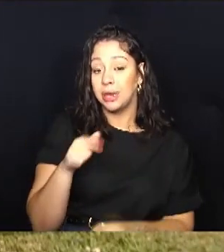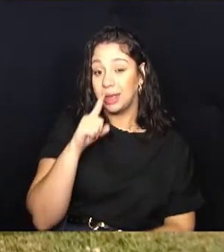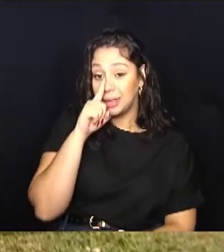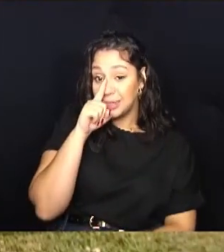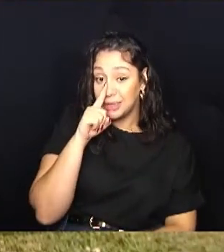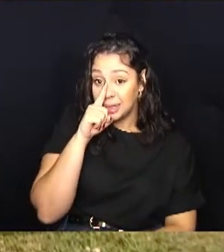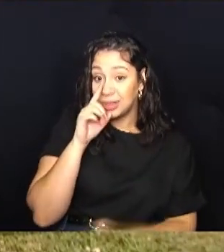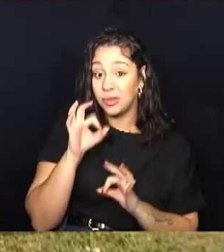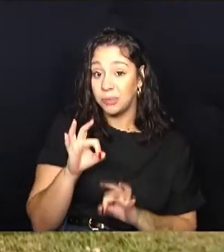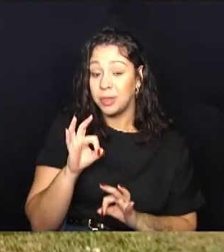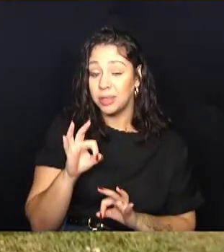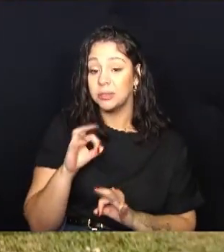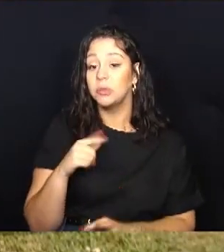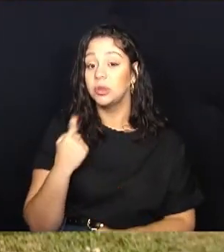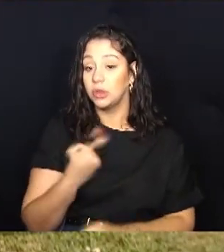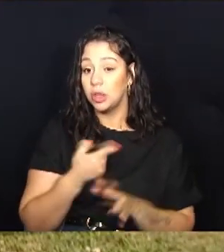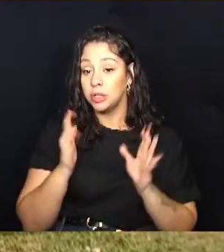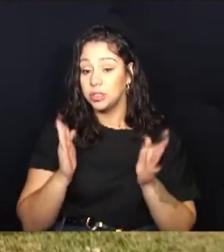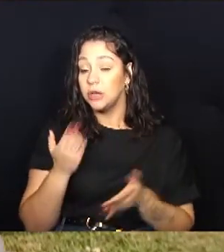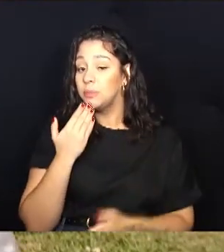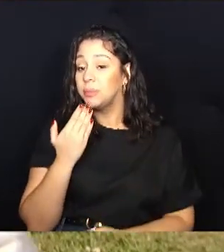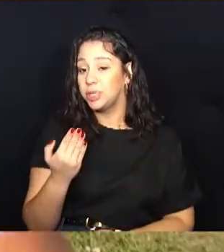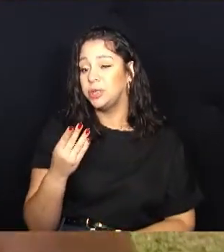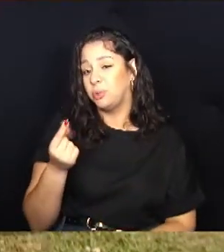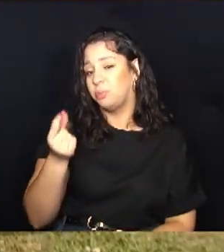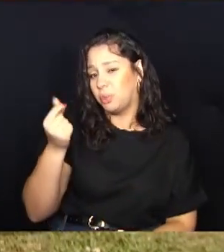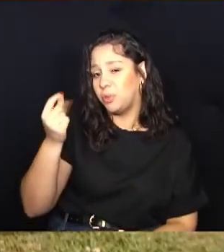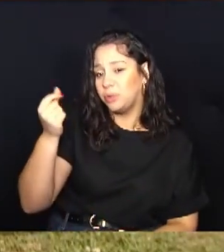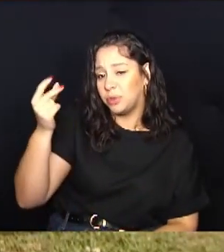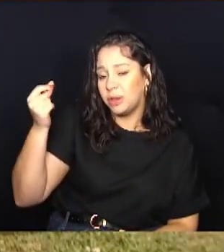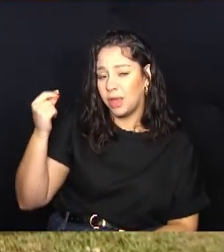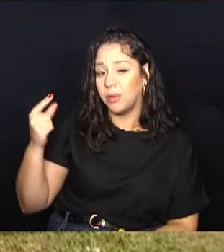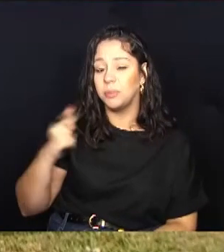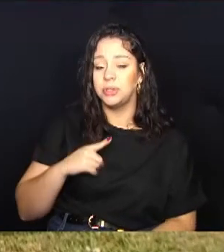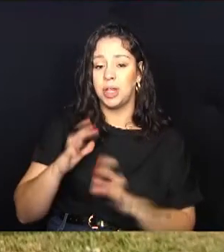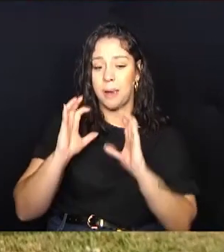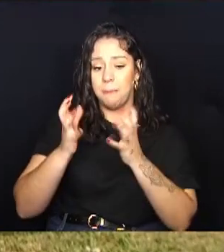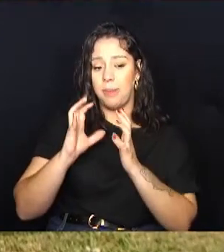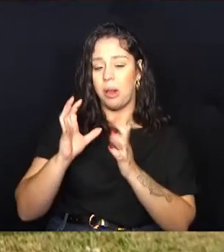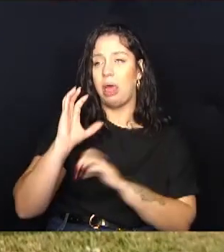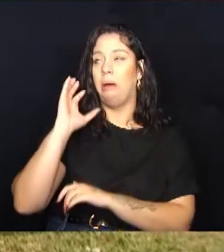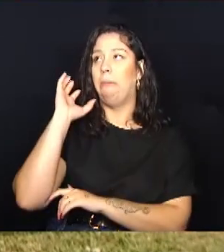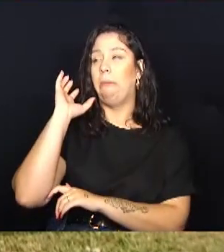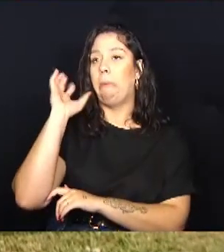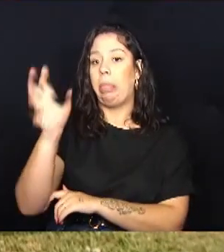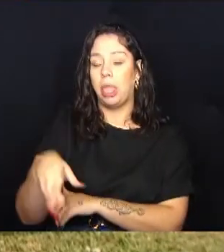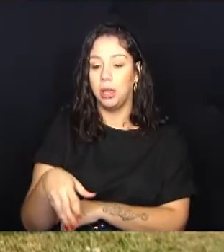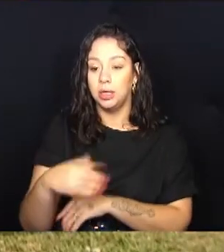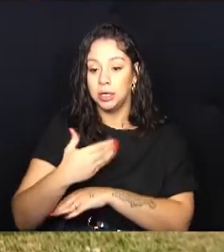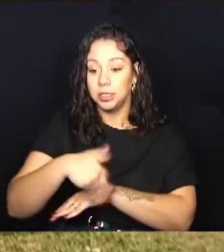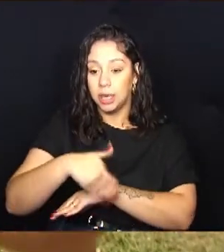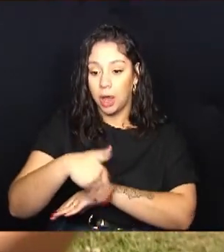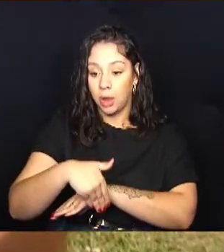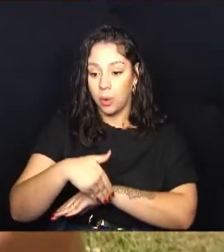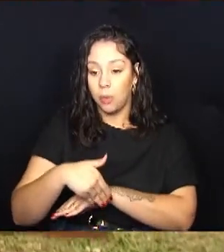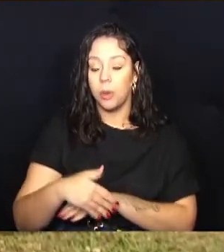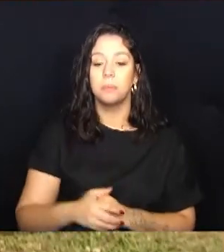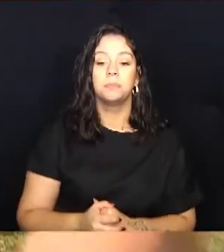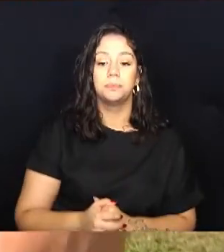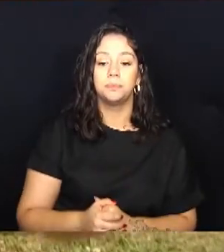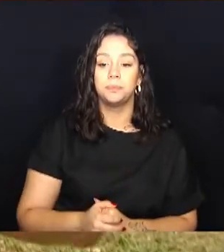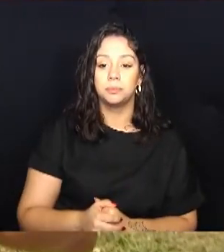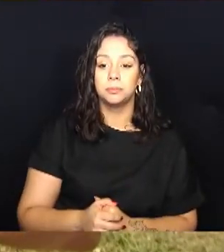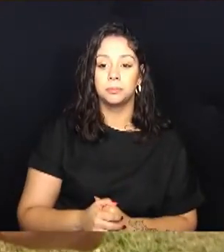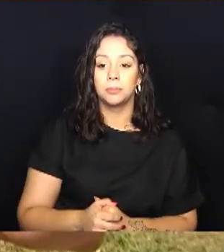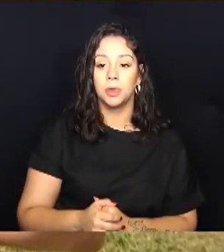tinha é muito grande. Isso já foi um pedido há bastante tempo. A bola caía muito na rua e aqui, como